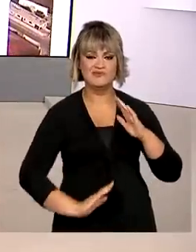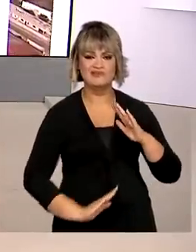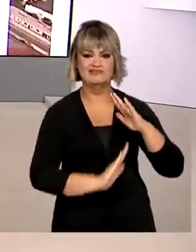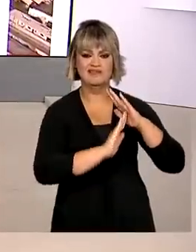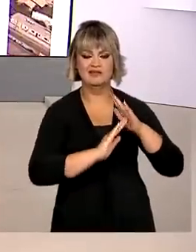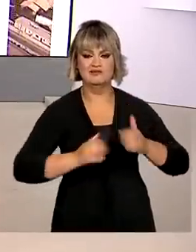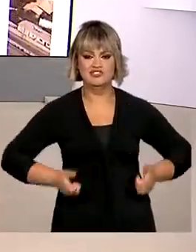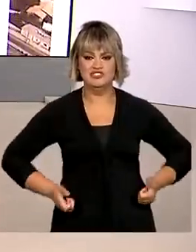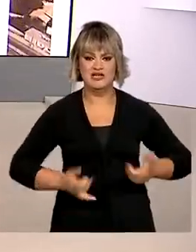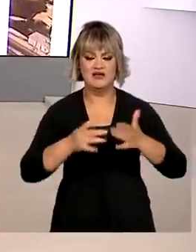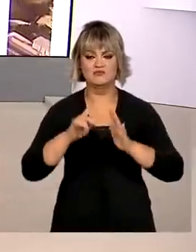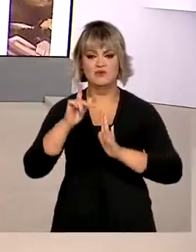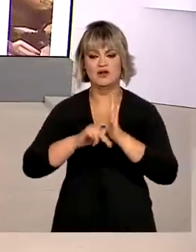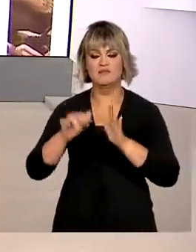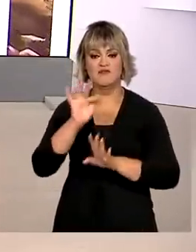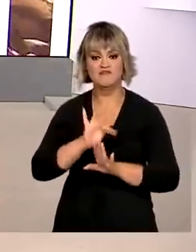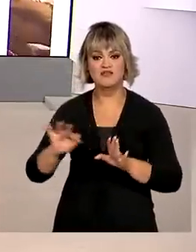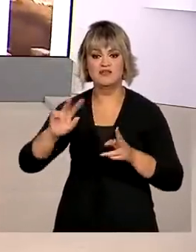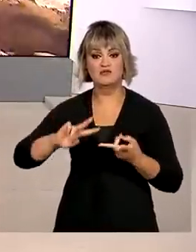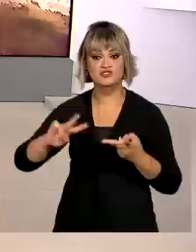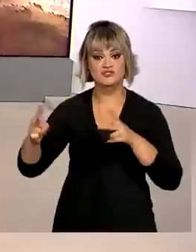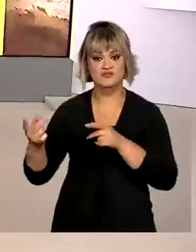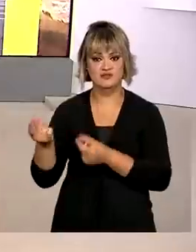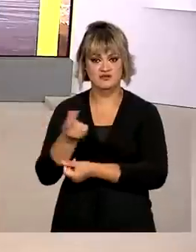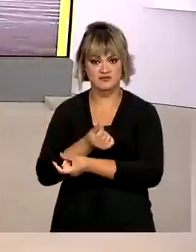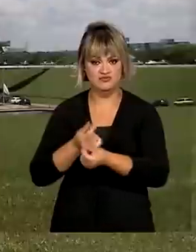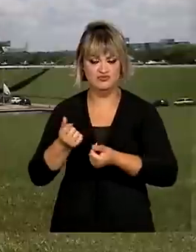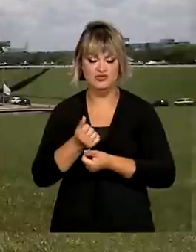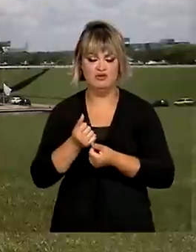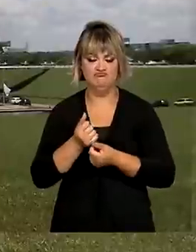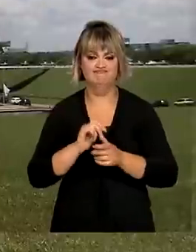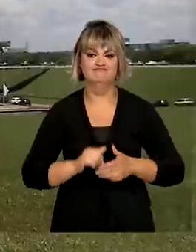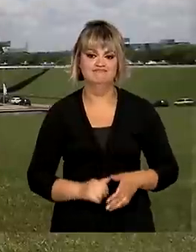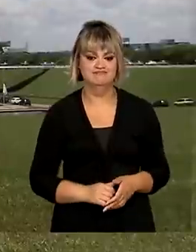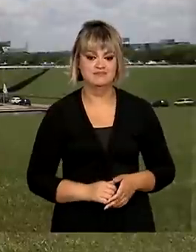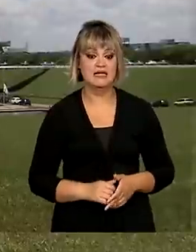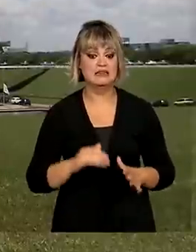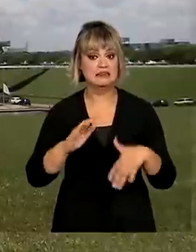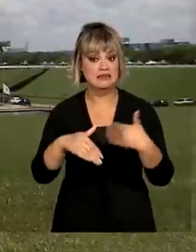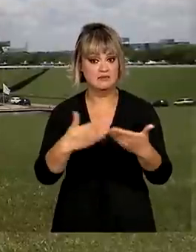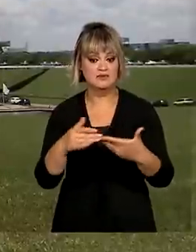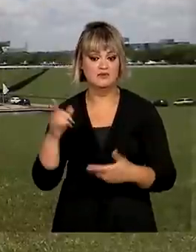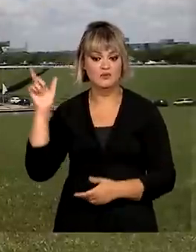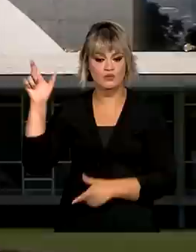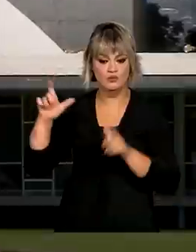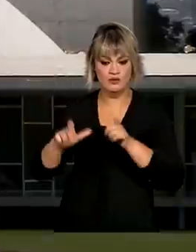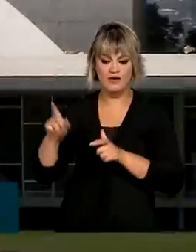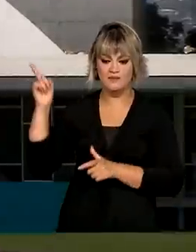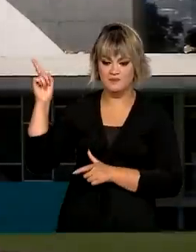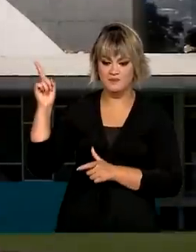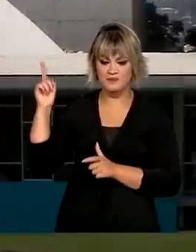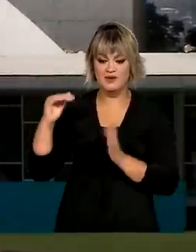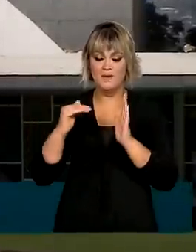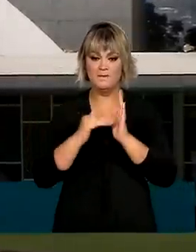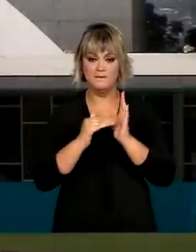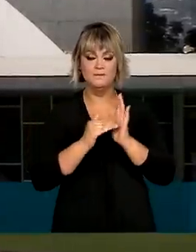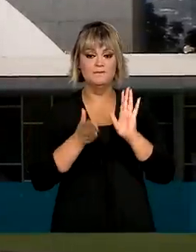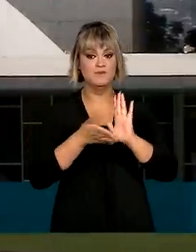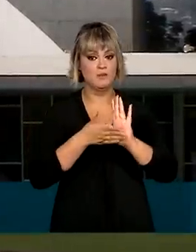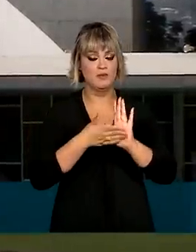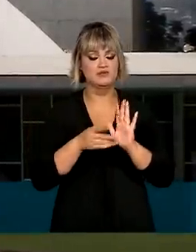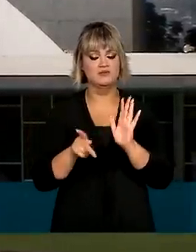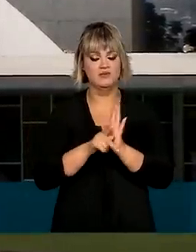Programa Federal de Transferência de Renda do governo eleito. Começou a tramitar no Senado Federal a proposta de emenda à